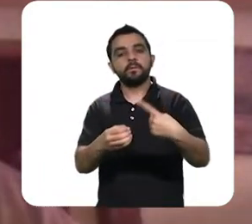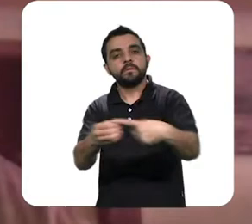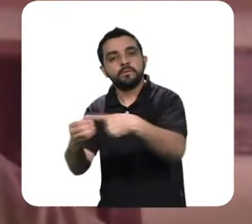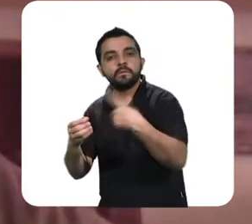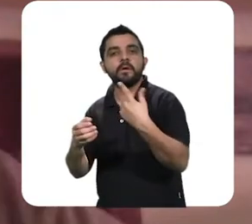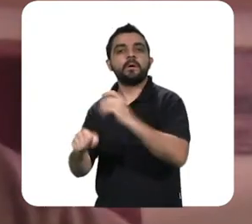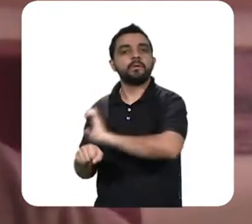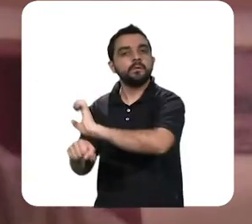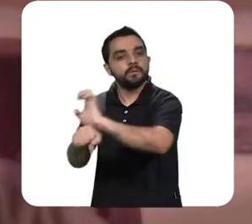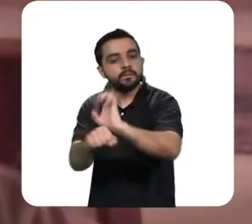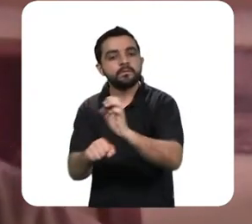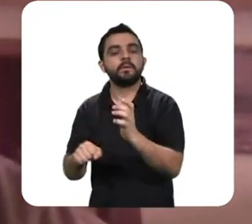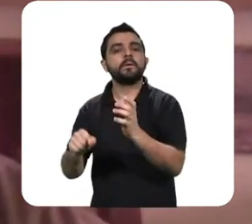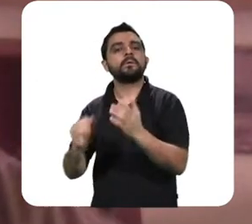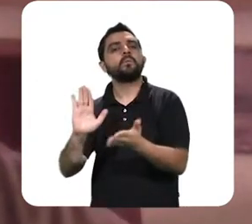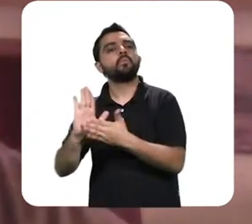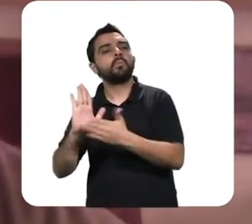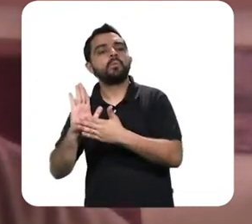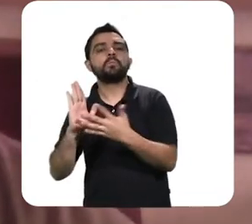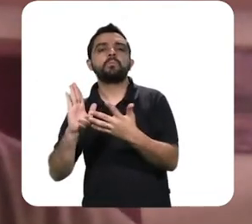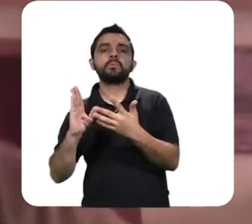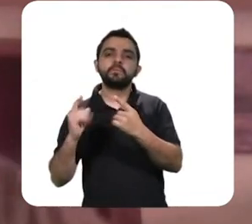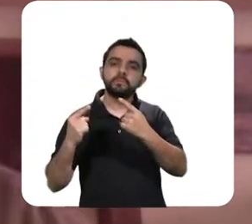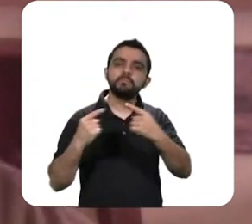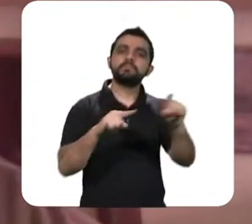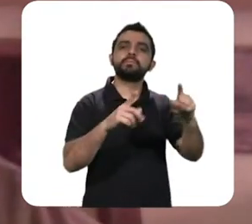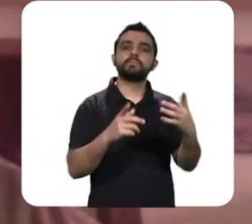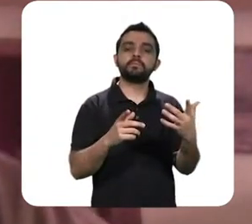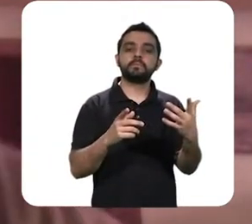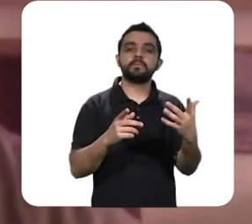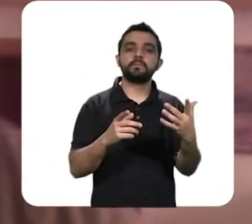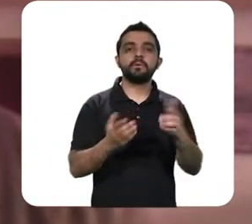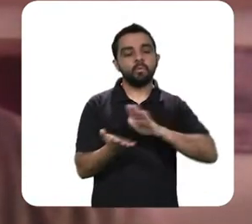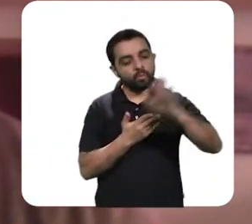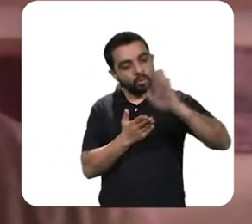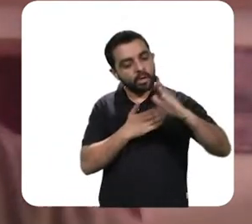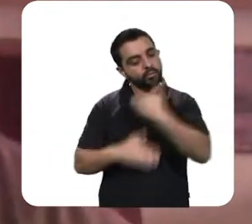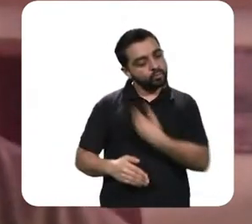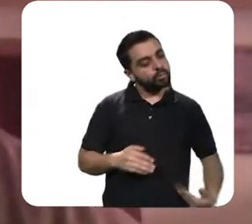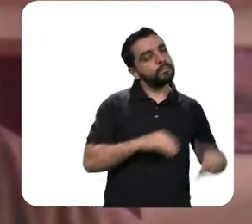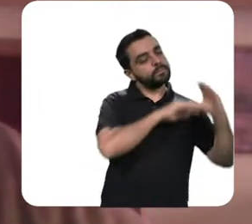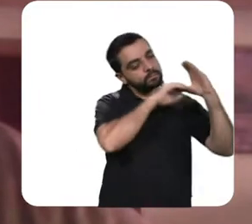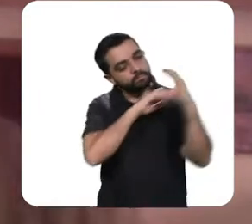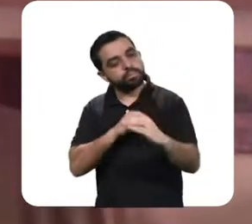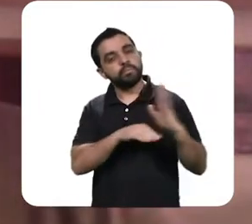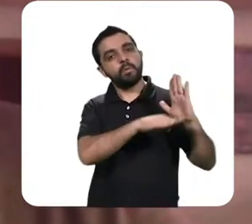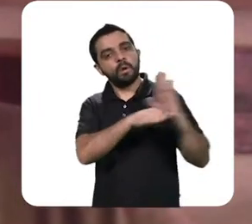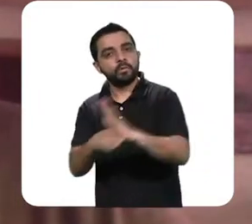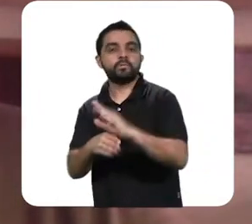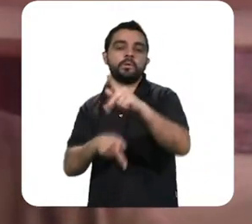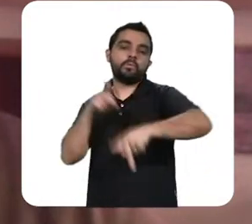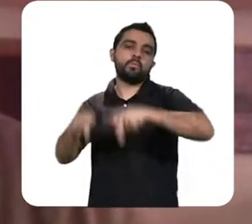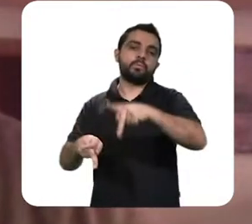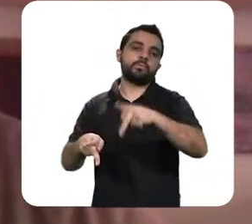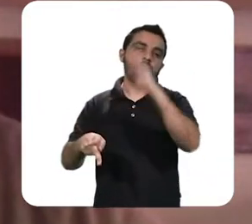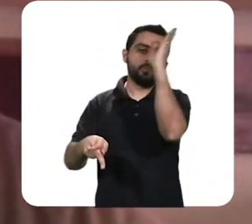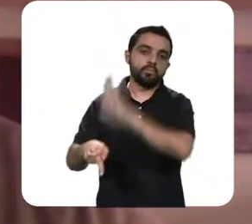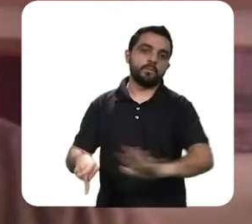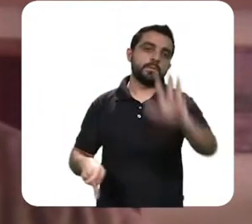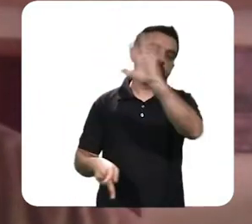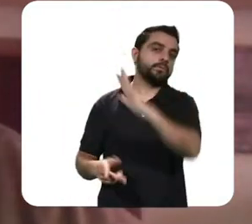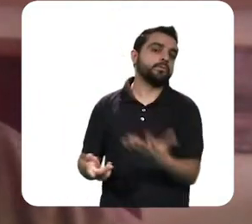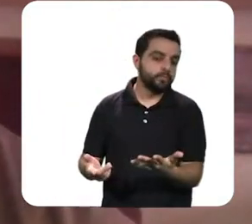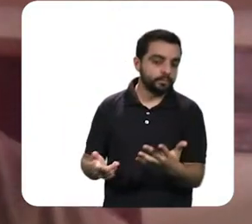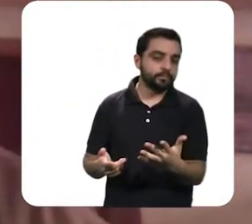e municípios propondo uma revisão radical do gasto público em favor do povo brasileiro eu não posso absolutamente